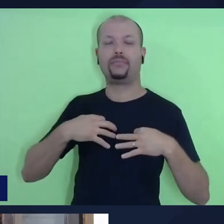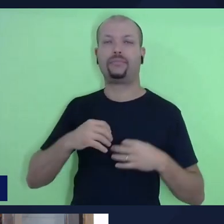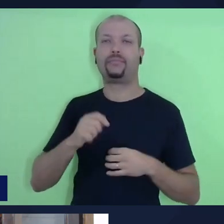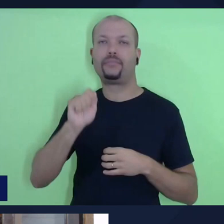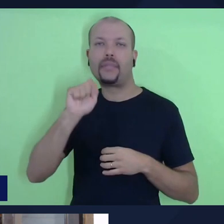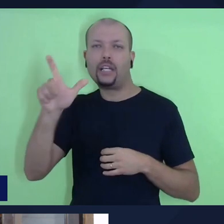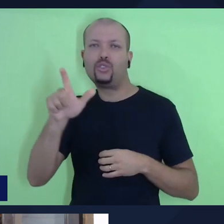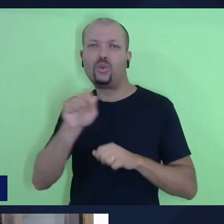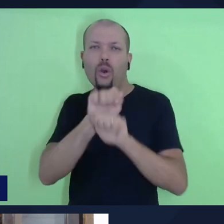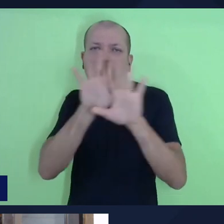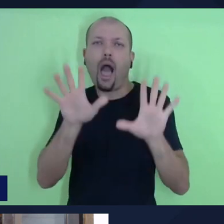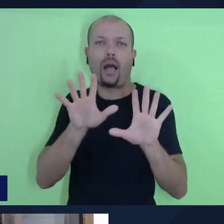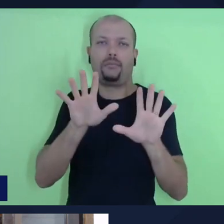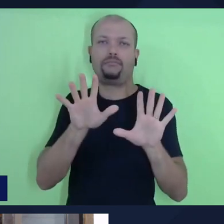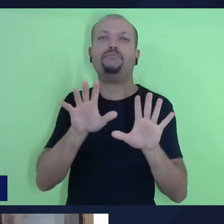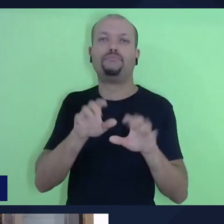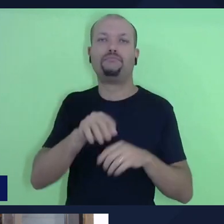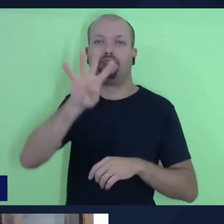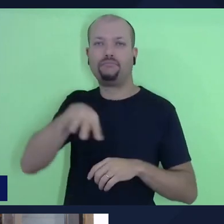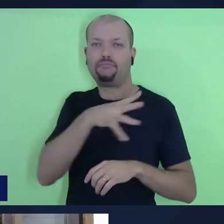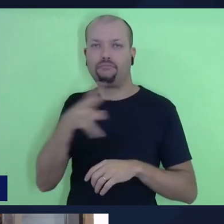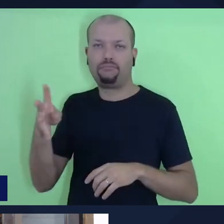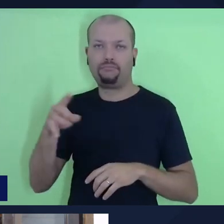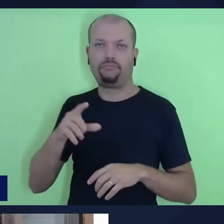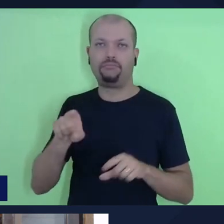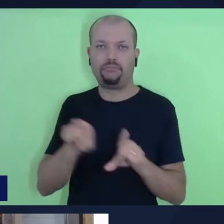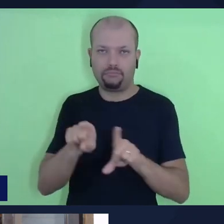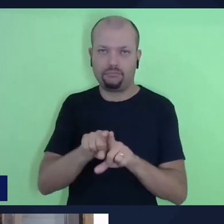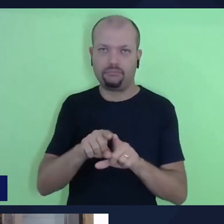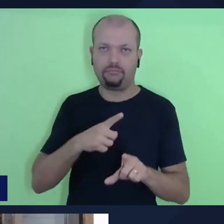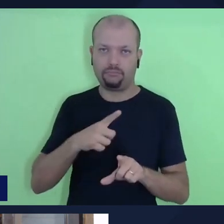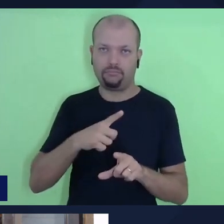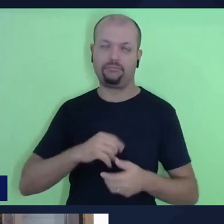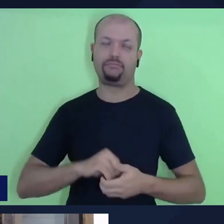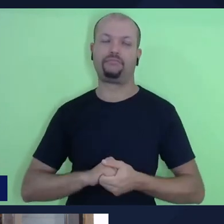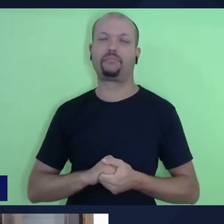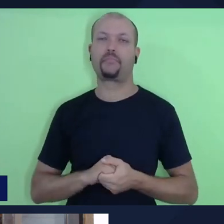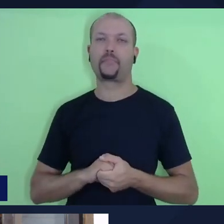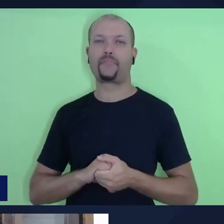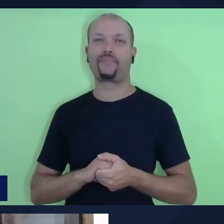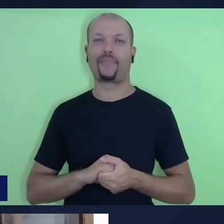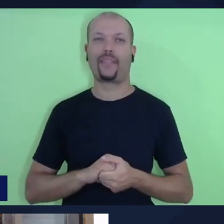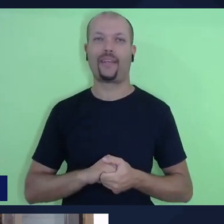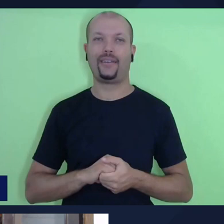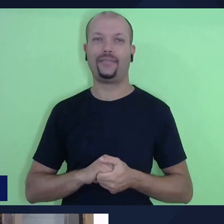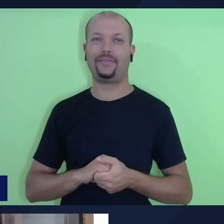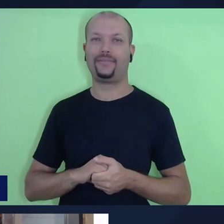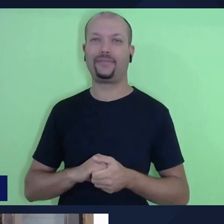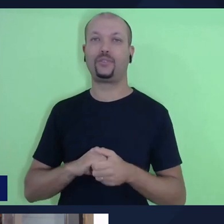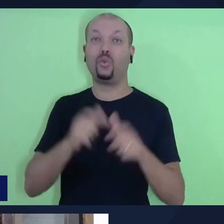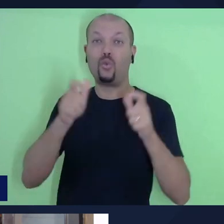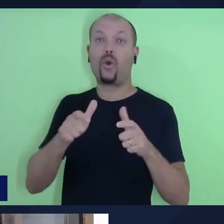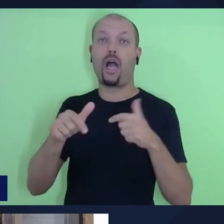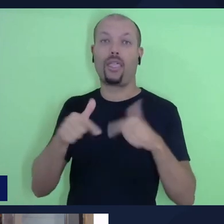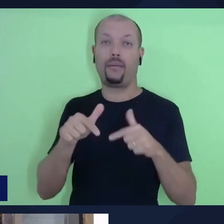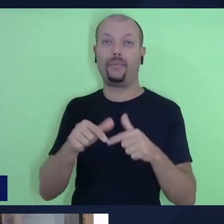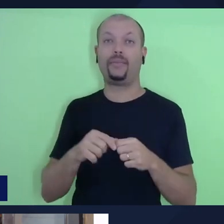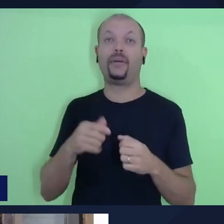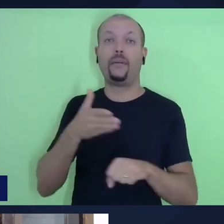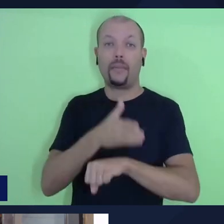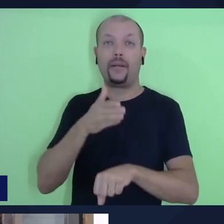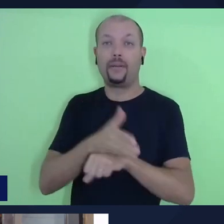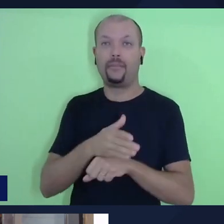bem, bem clarinho, com alguns quadriculadinhos assim, e está ali também no seu ambiente pra participar conosco. Eu vou pedir agora,